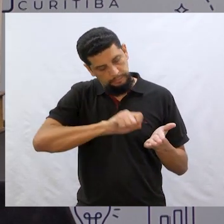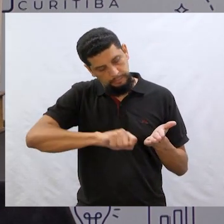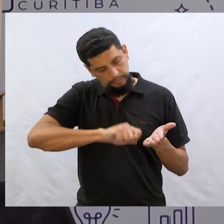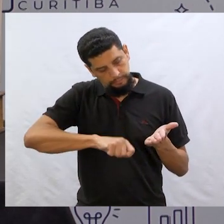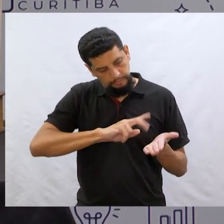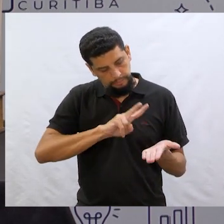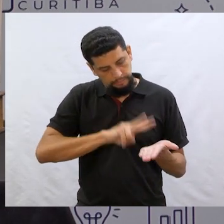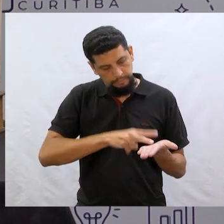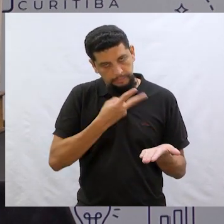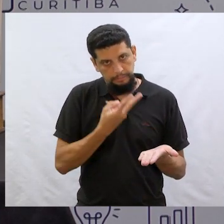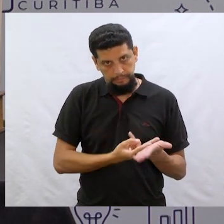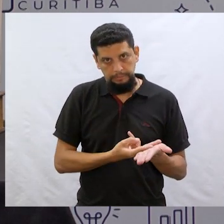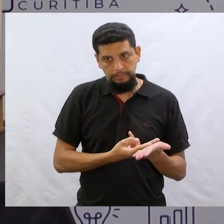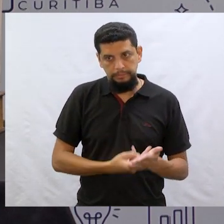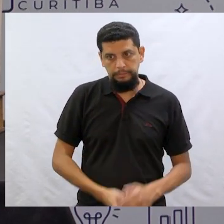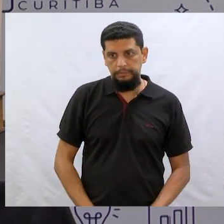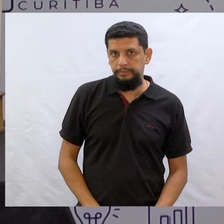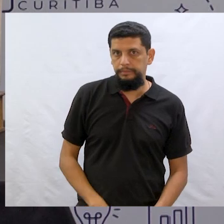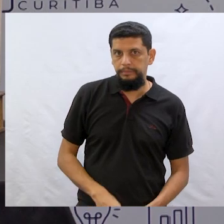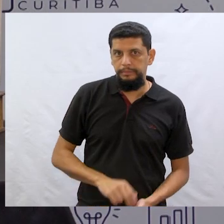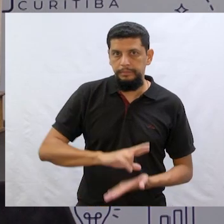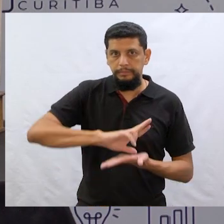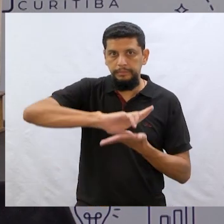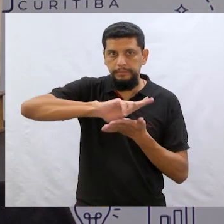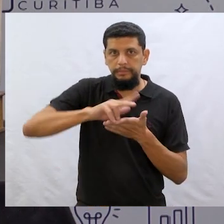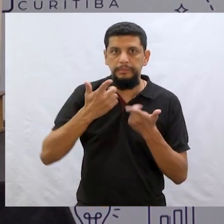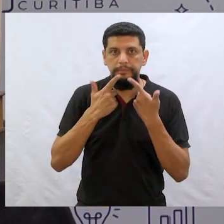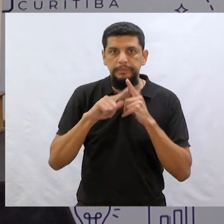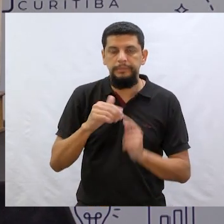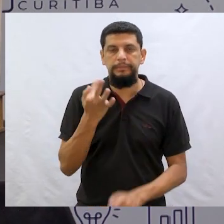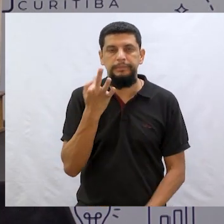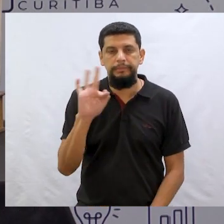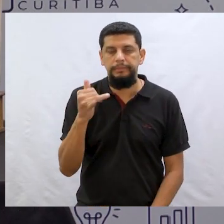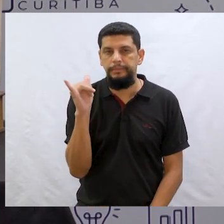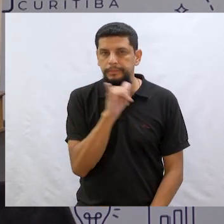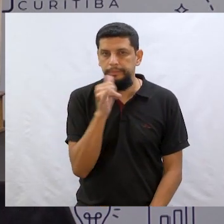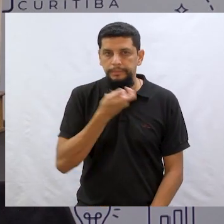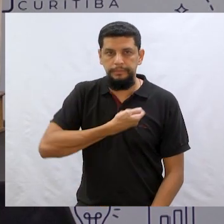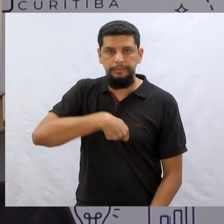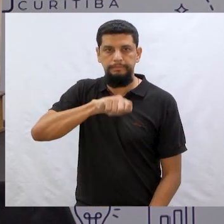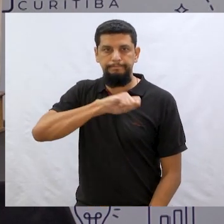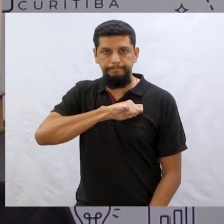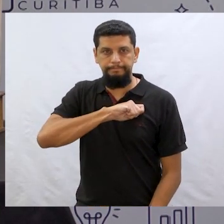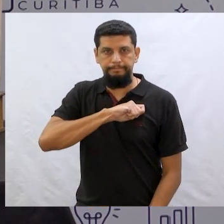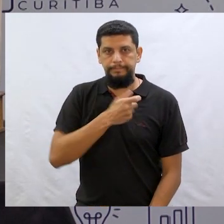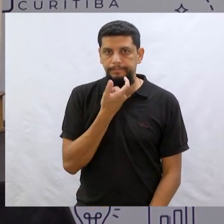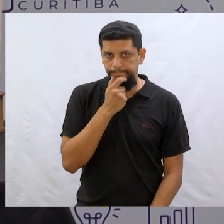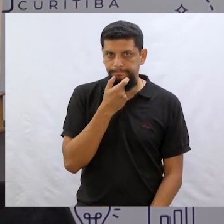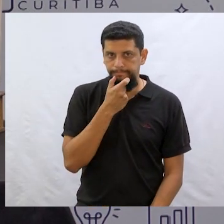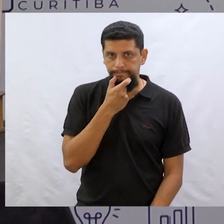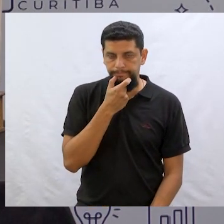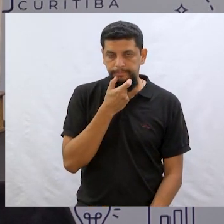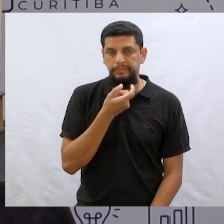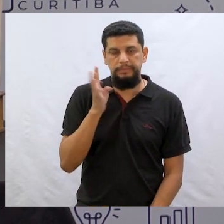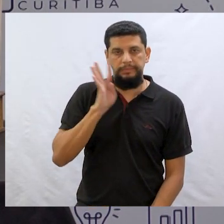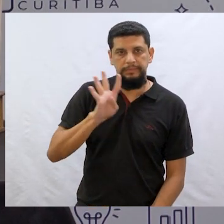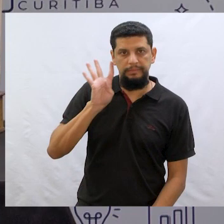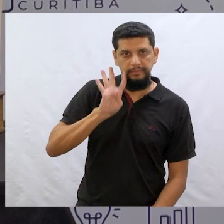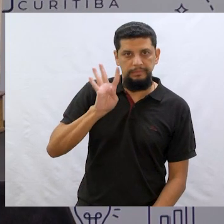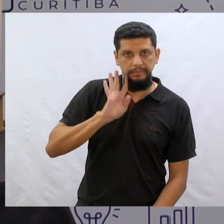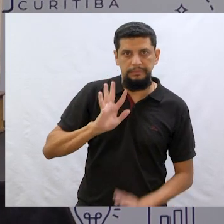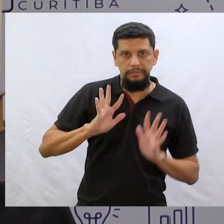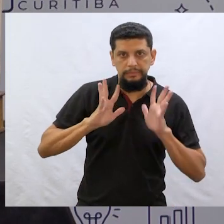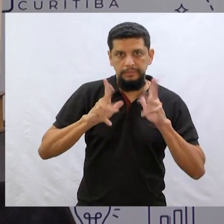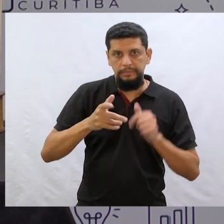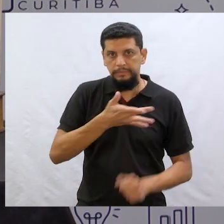ótima nisso. É especialista em tradução de muitas línguas, gente. Francês, italiano, espanhol e inglês. Muito legal, né?